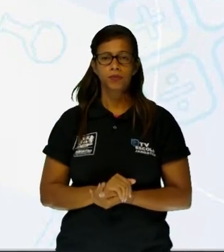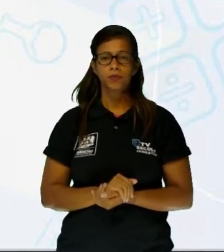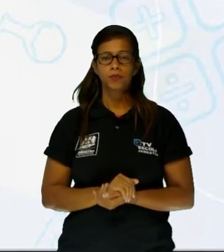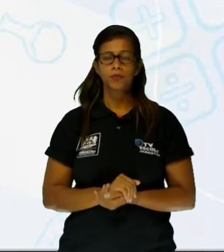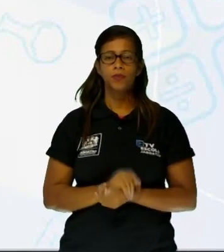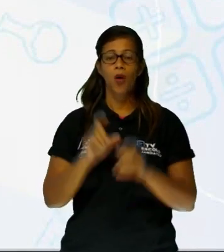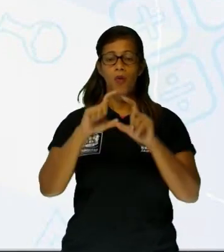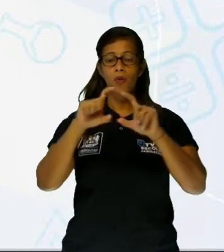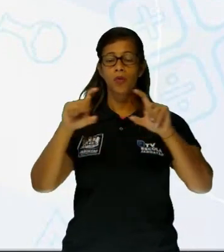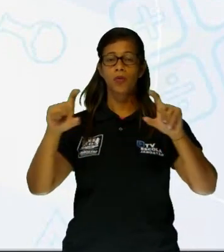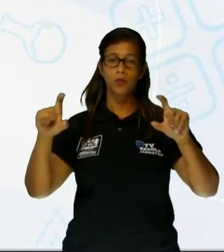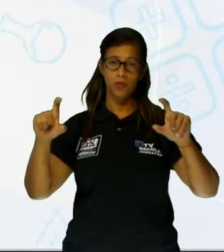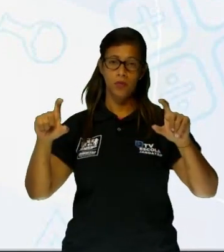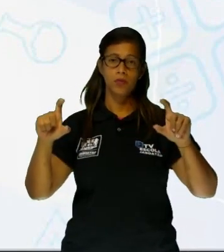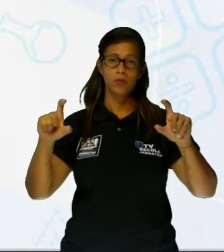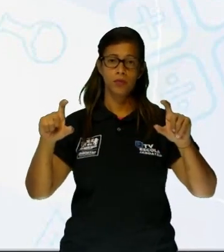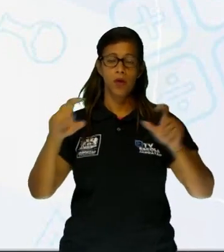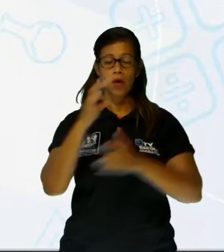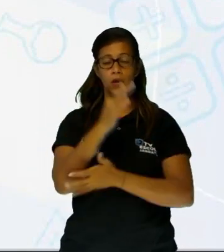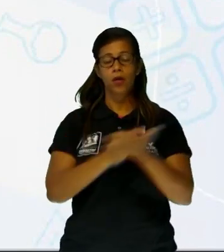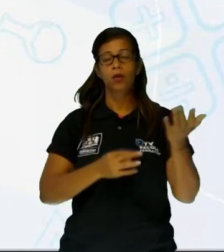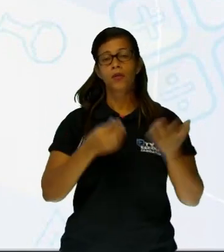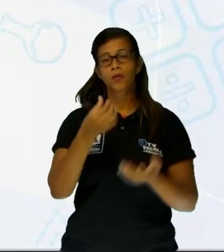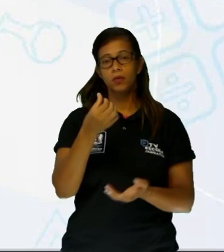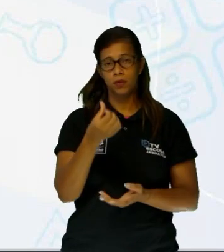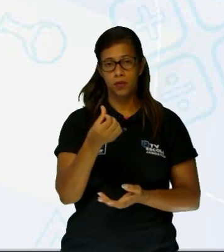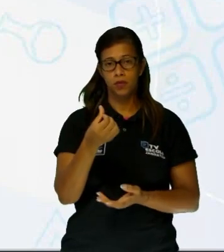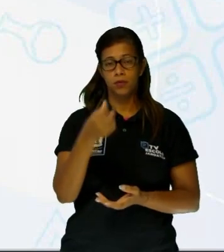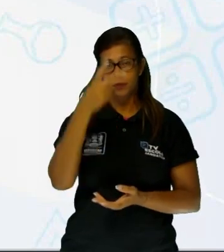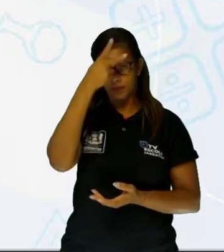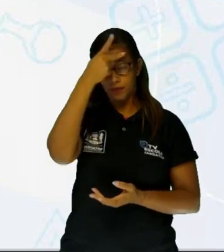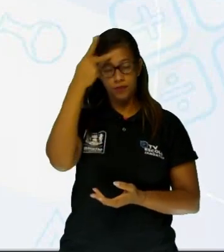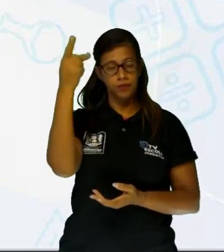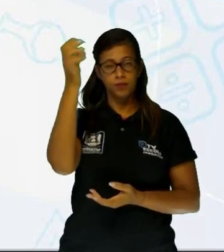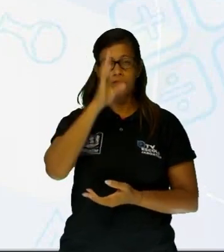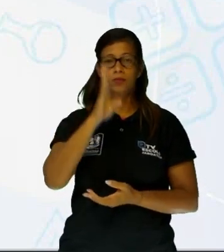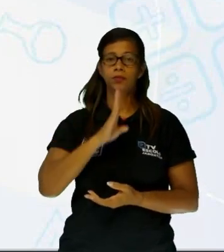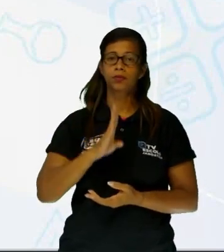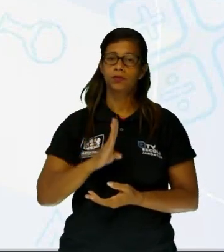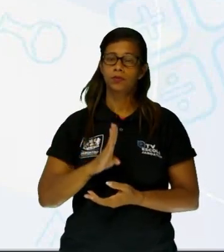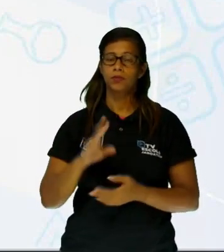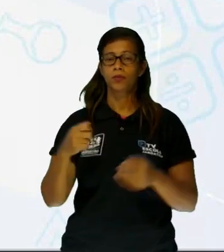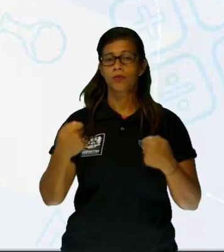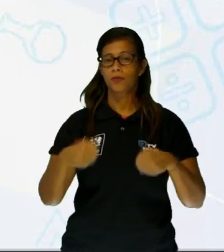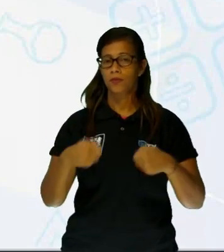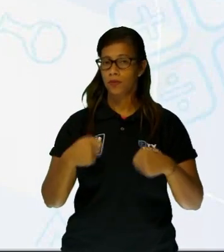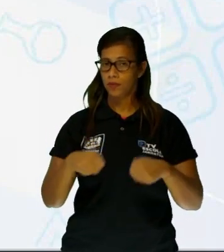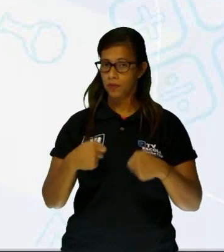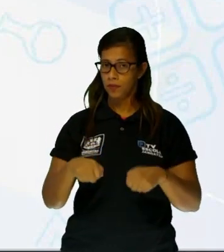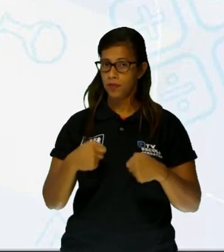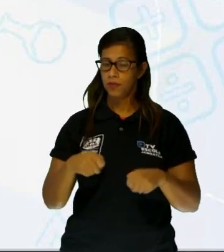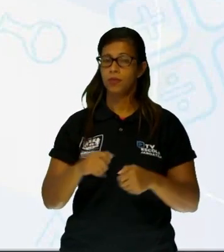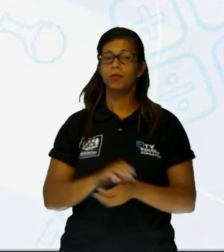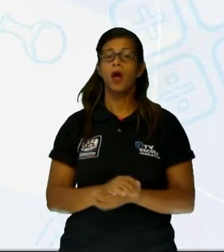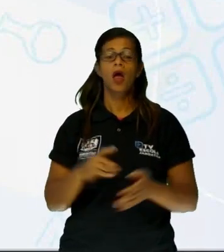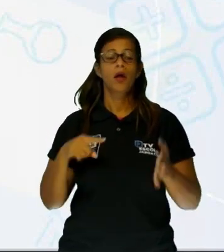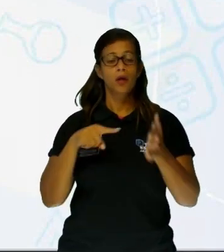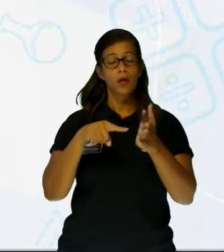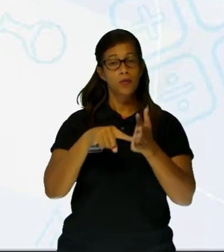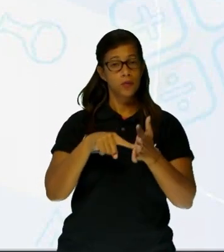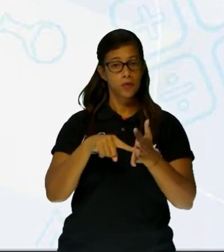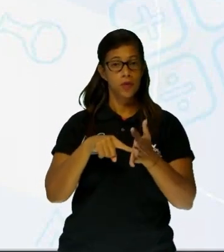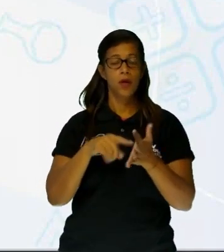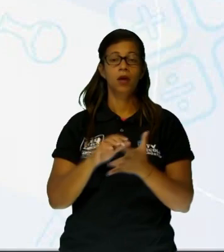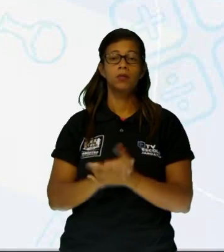texto 6, o cidadão brasileiro deve, aí ele dá as opções para a gente, adotar animais, denunciar os casos, alertar os donos,